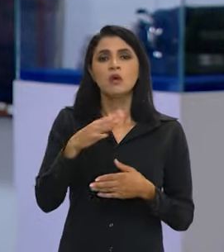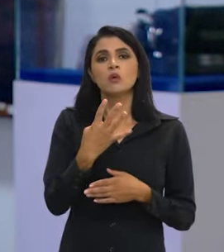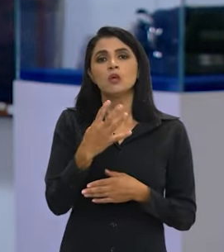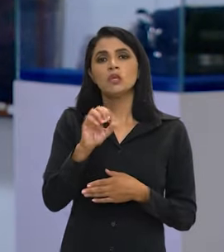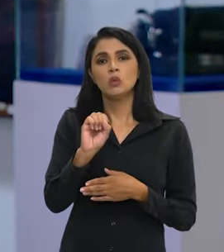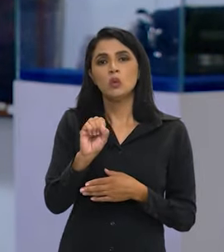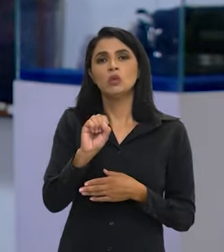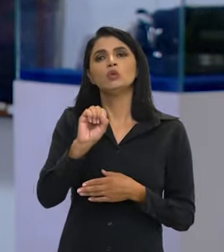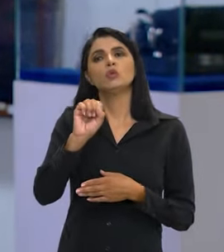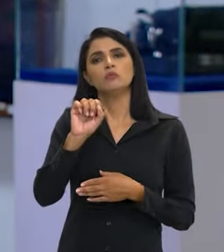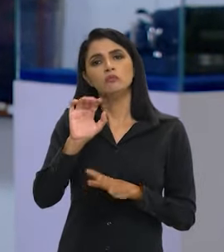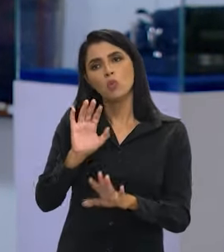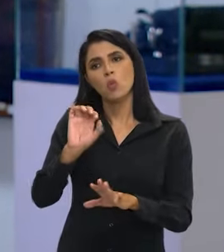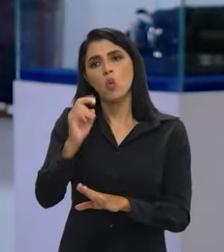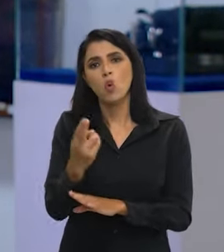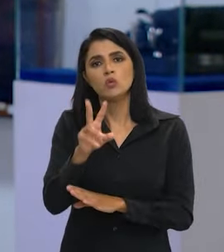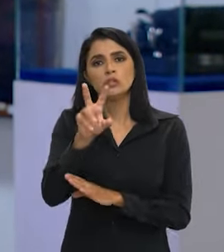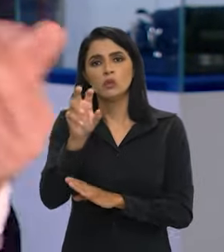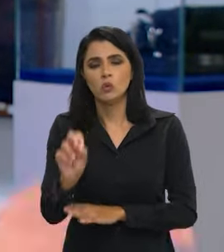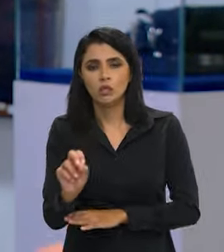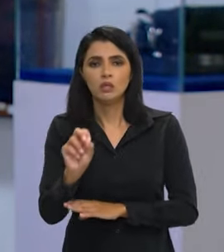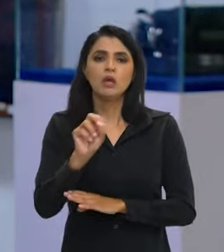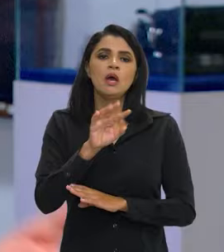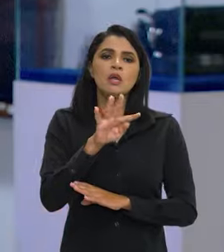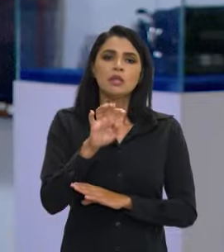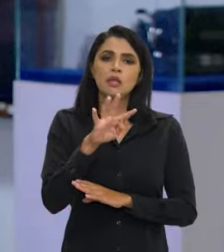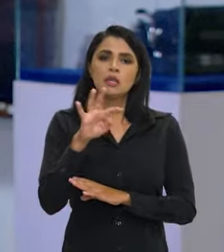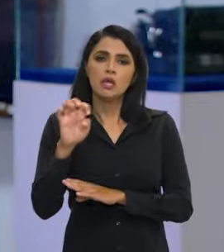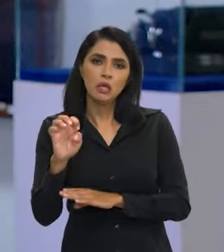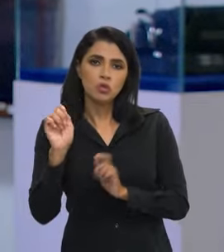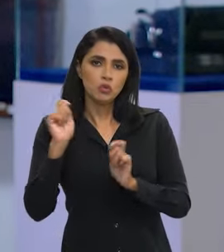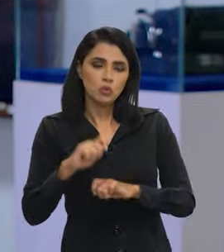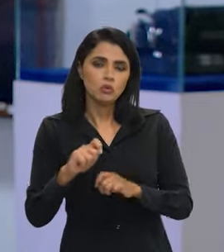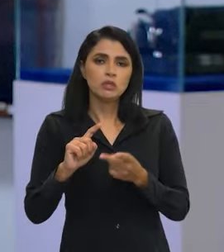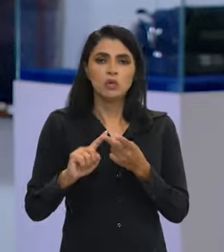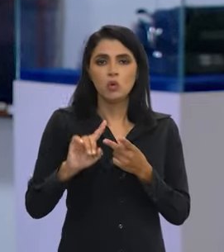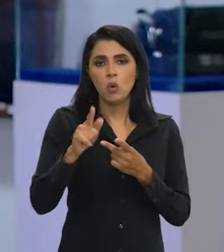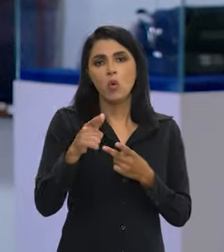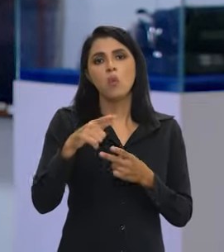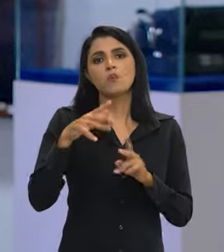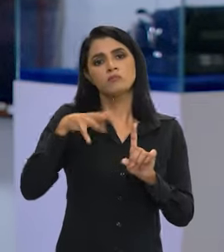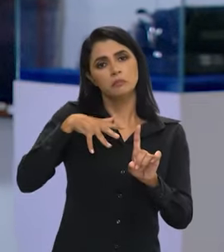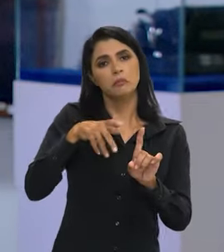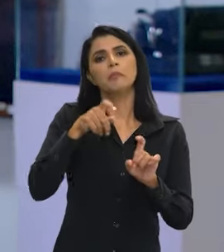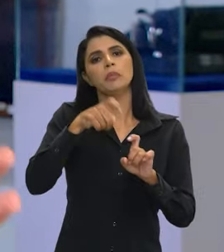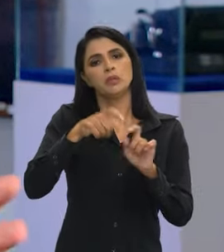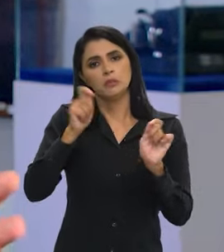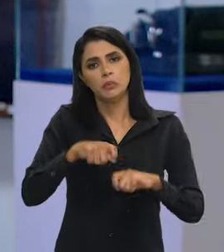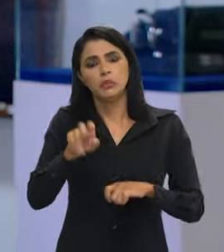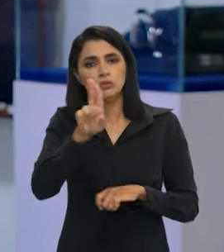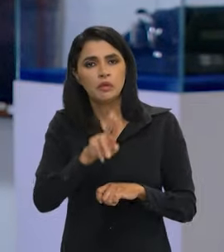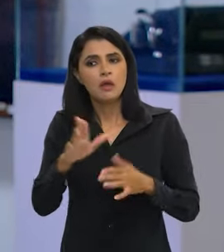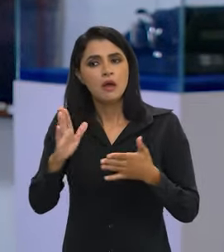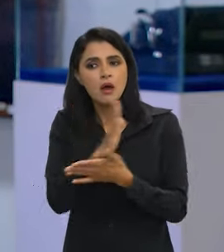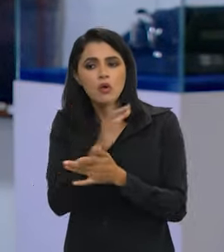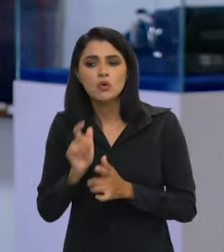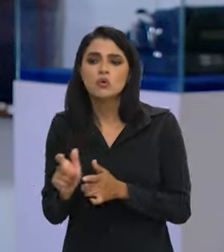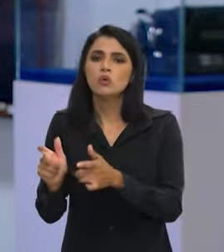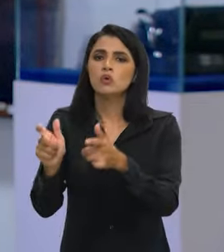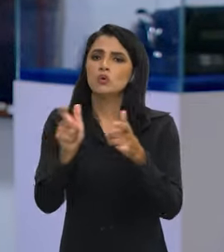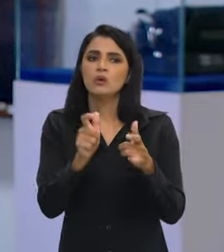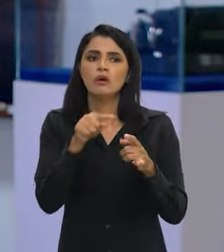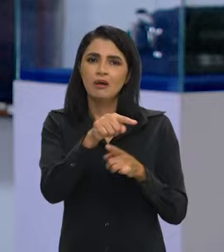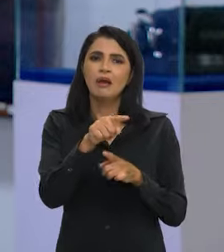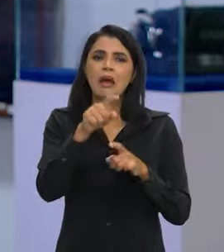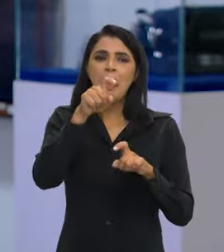em 48%, 50% por adesão. A pessoa quer usar o ateste médio, usa, quer usar a perícia, usa. Mas ainda em algumas localidades, a perícia